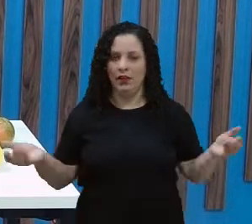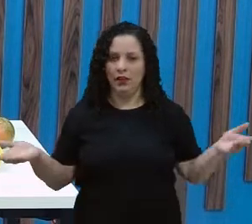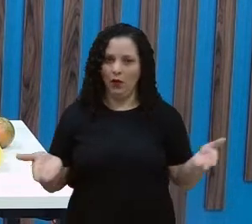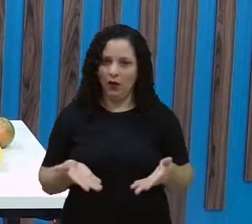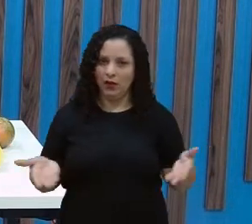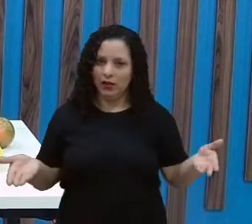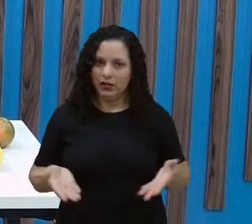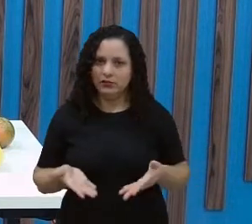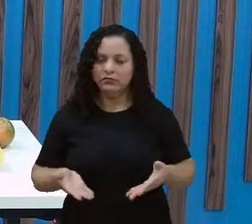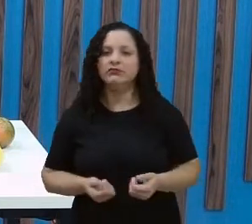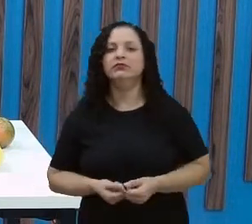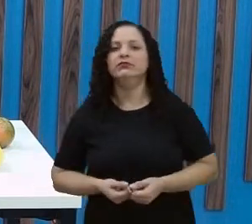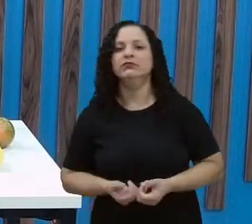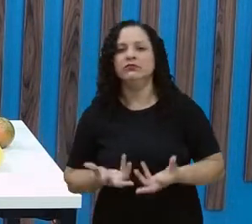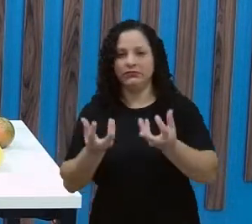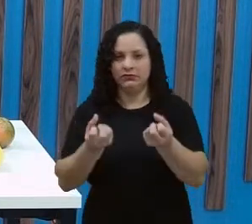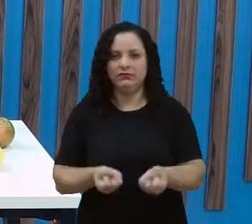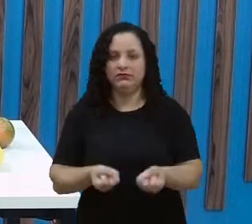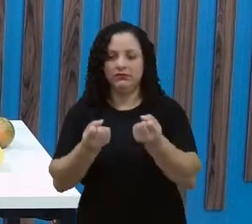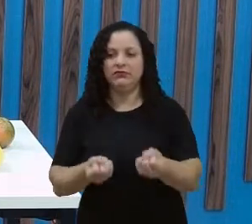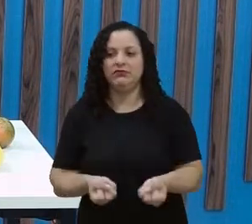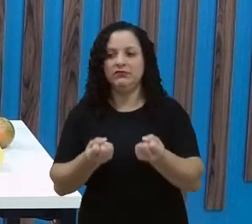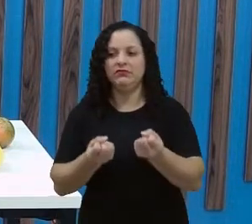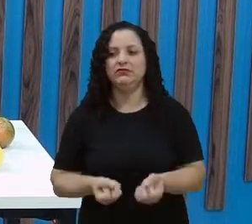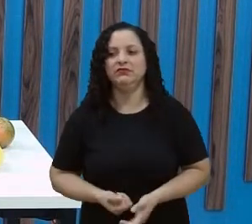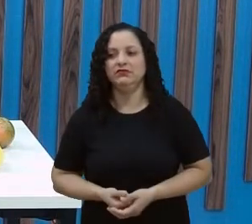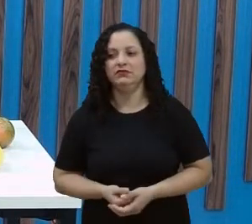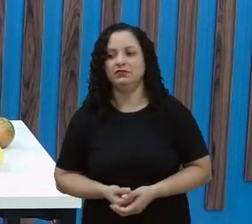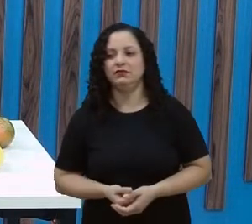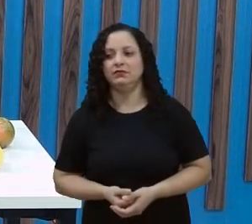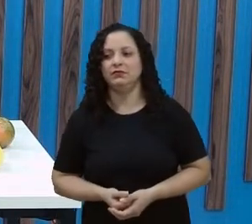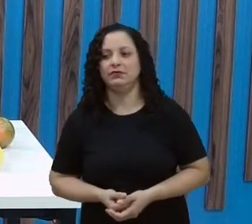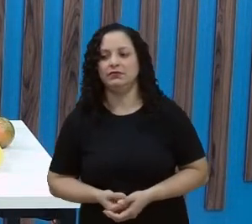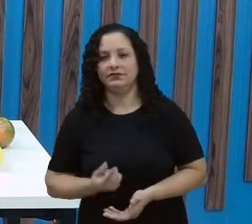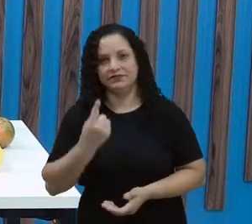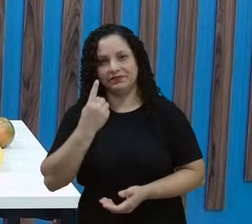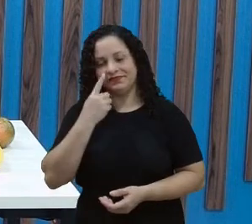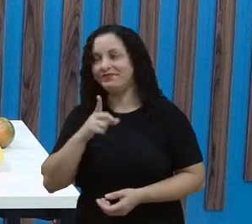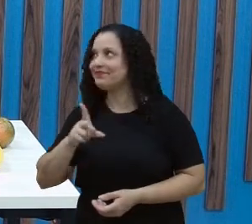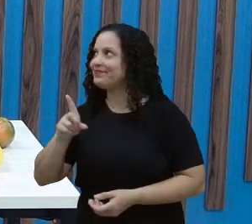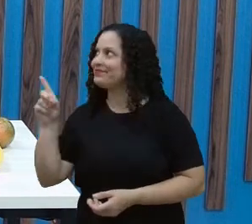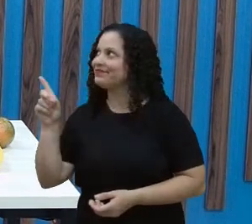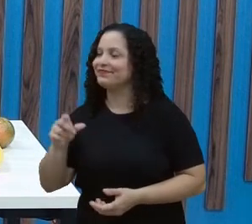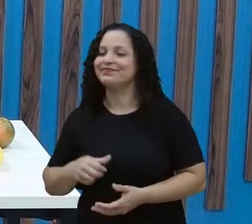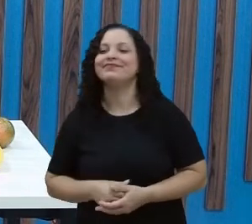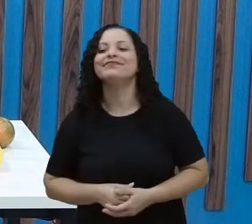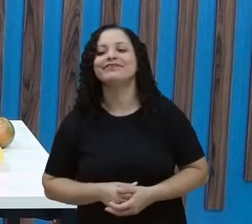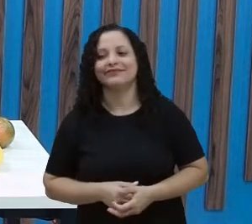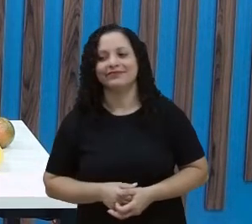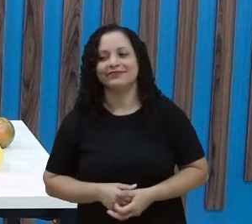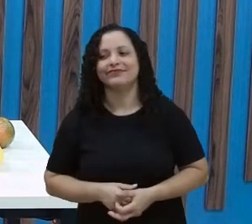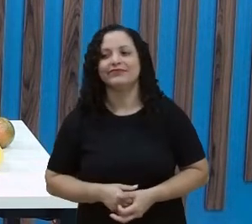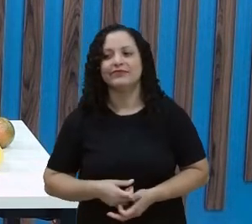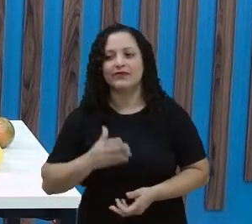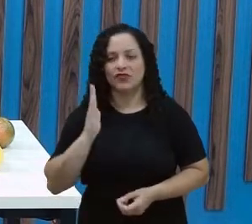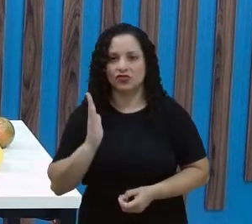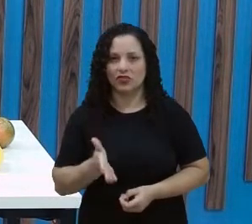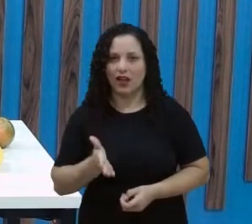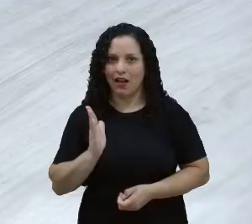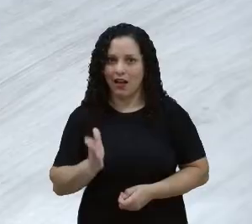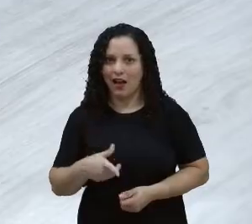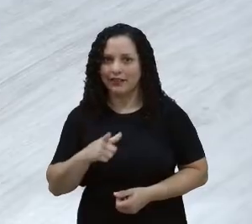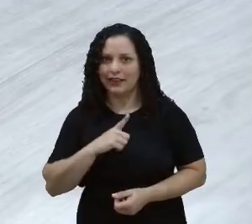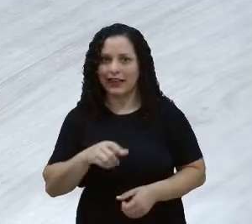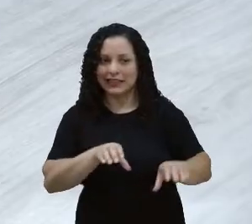Pronto. Agora eu vou pesar, tá? Vou botar a cenoura aqui. Eita, a cenoura pesou muito. A cenoura pesou